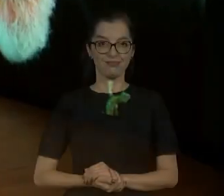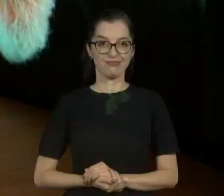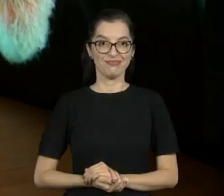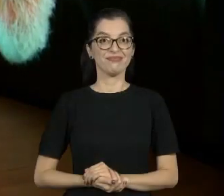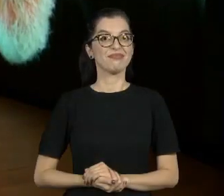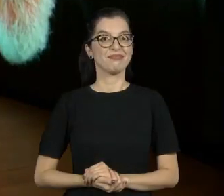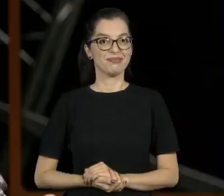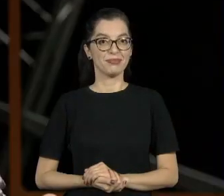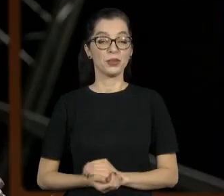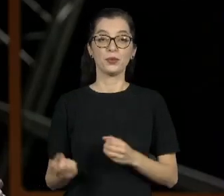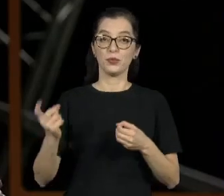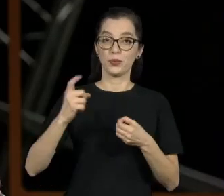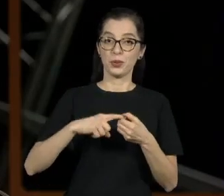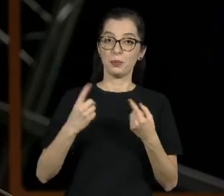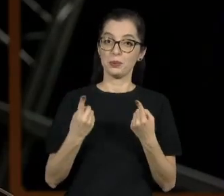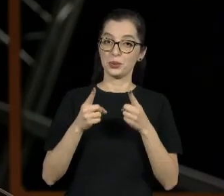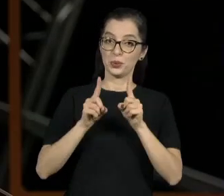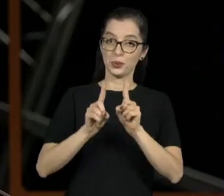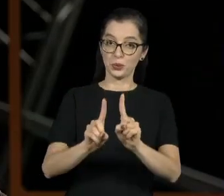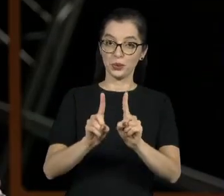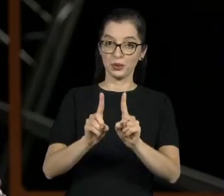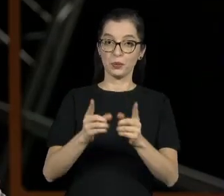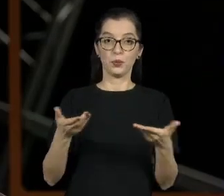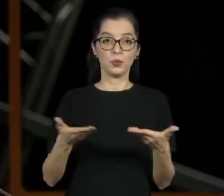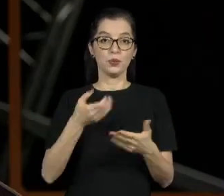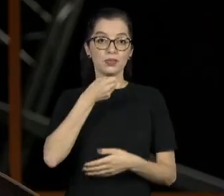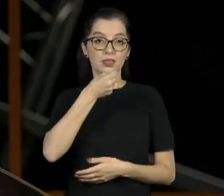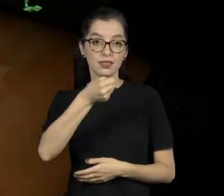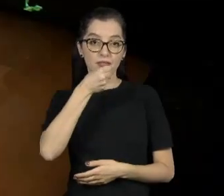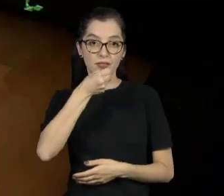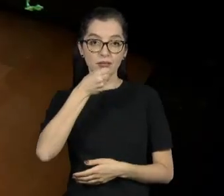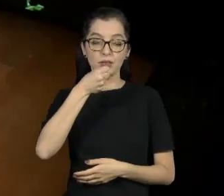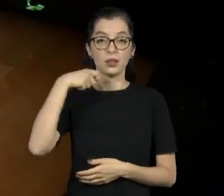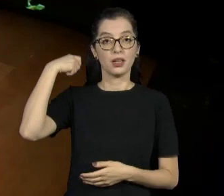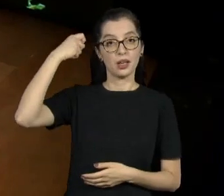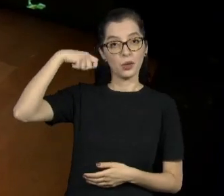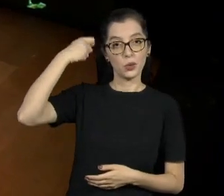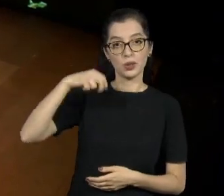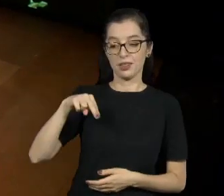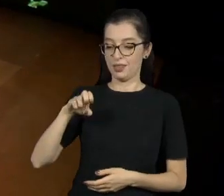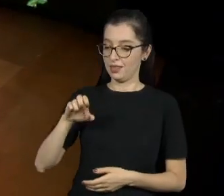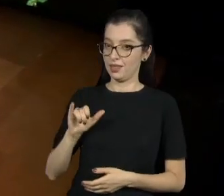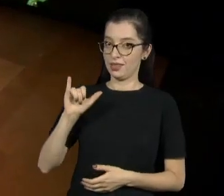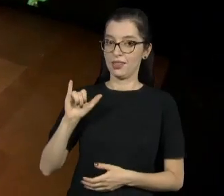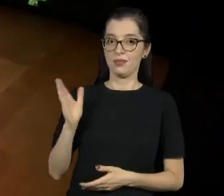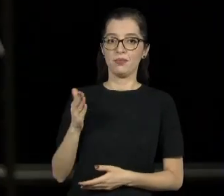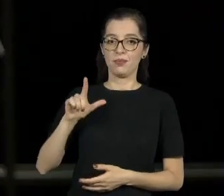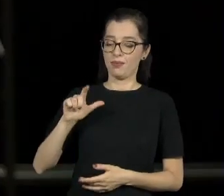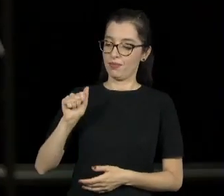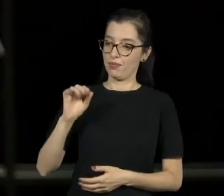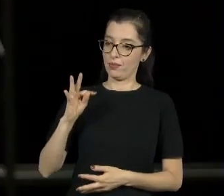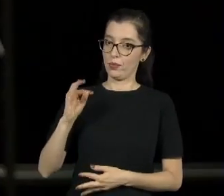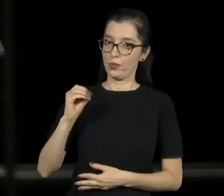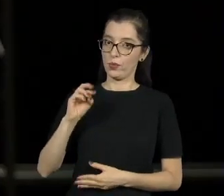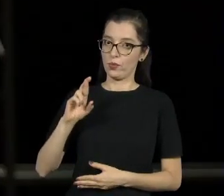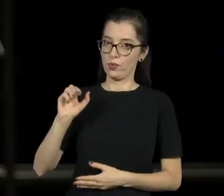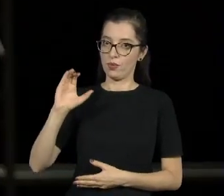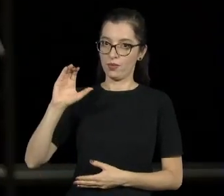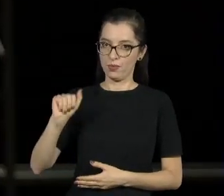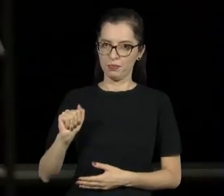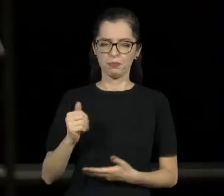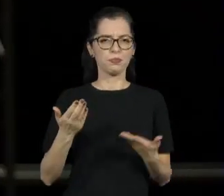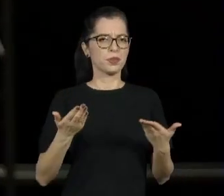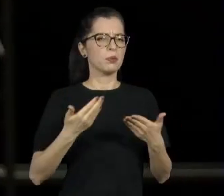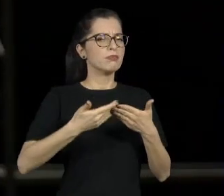Pronto, estamos de volta com o Persona, hoje, entrevistando o ator Ney La Torraca. Ney, você, desde muito